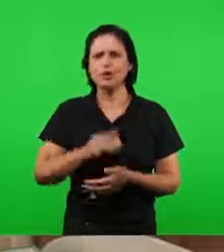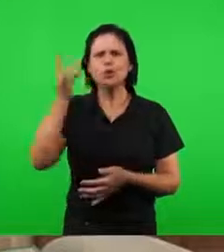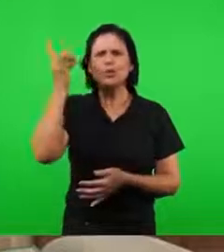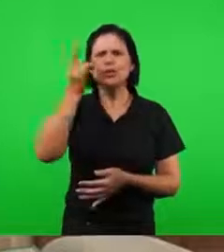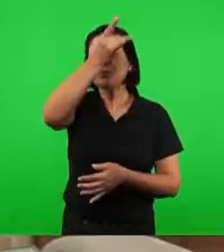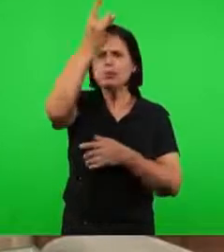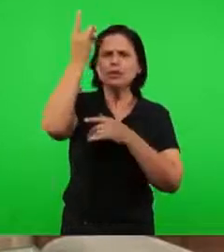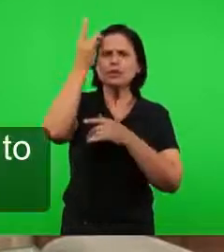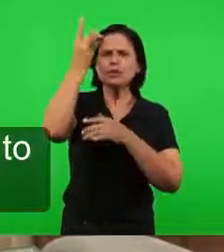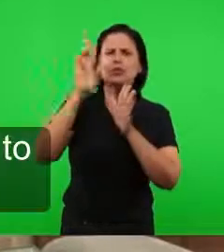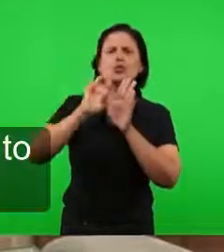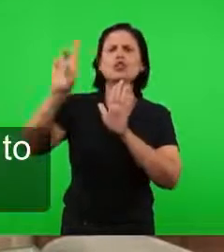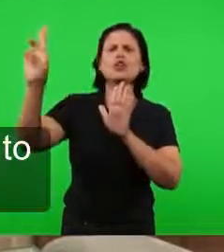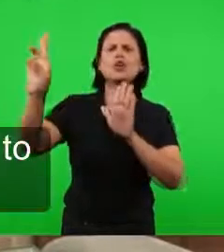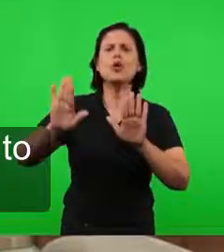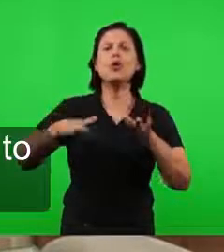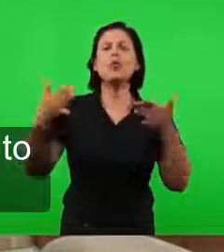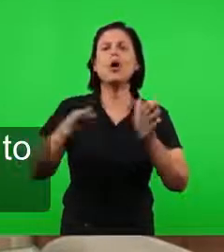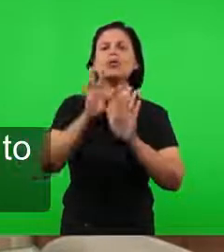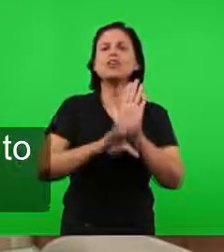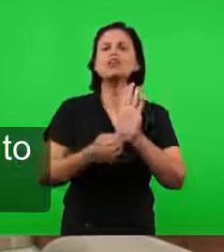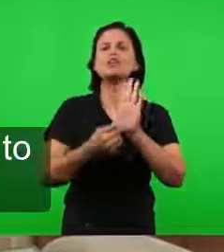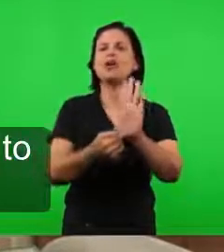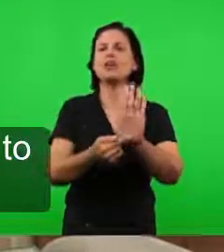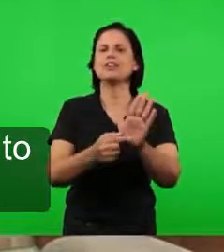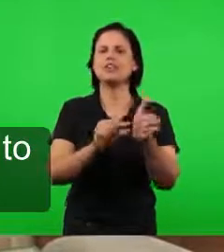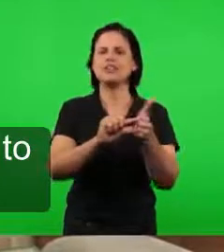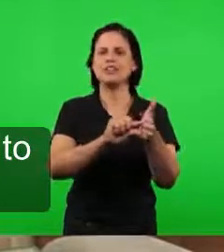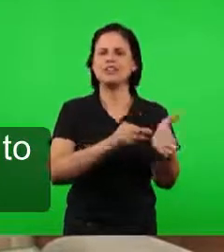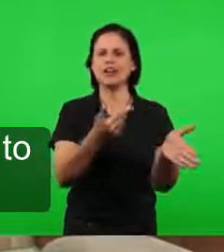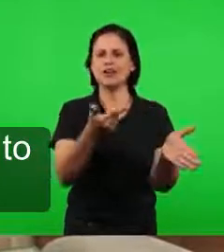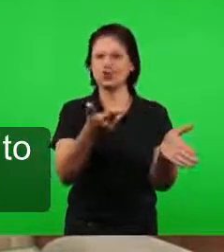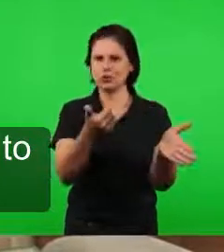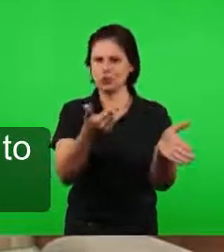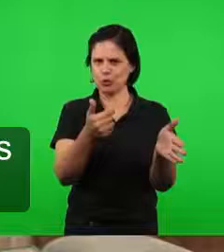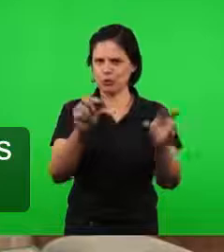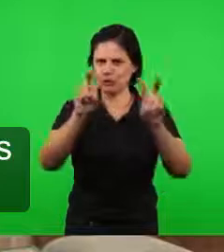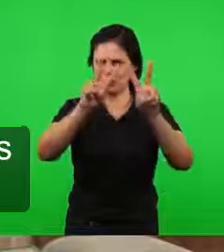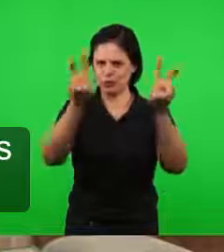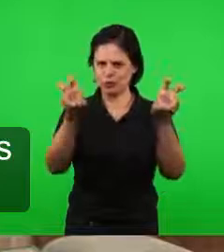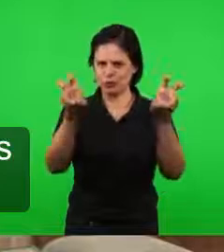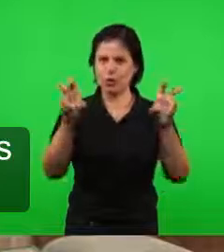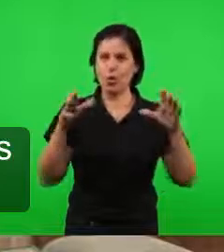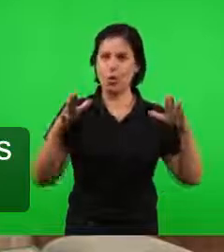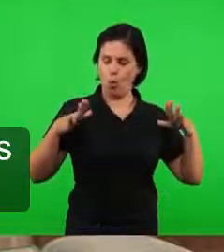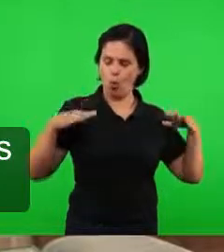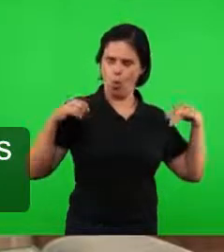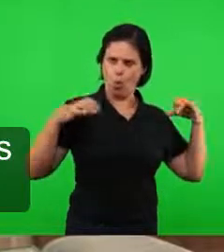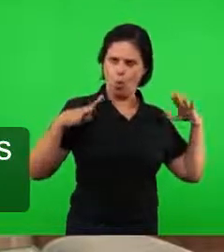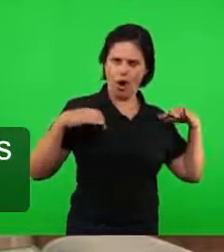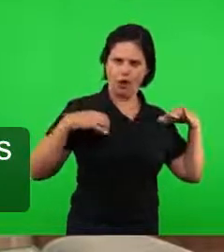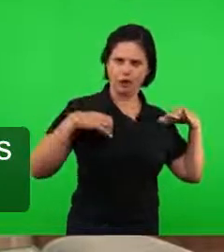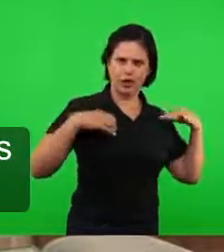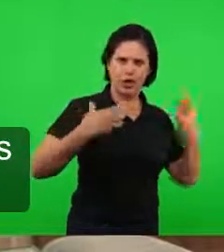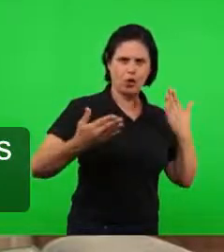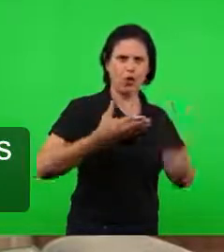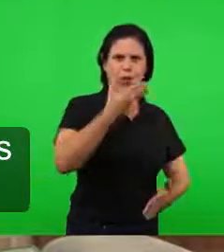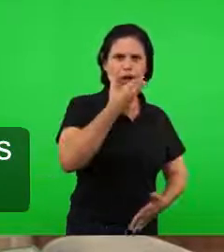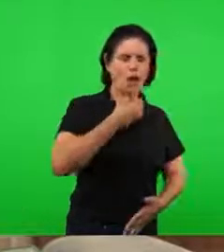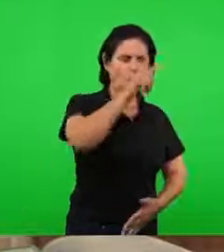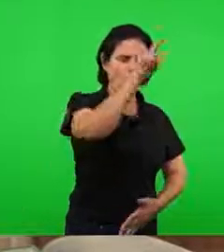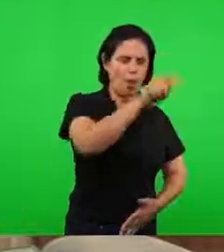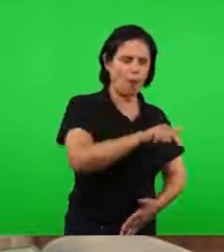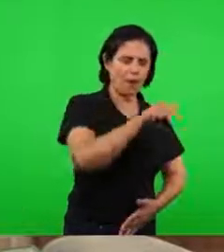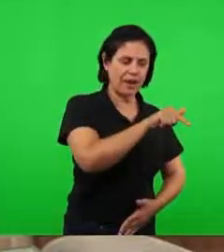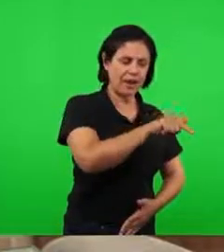do Senhor. Nós vamos lá no verso 12 e vamos ver a expressão, né? E ao anjo da igreja que está em Pérgamo escreve, Isto